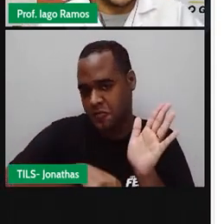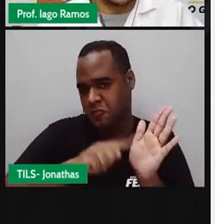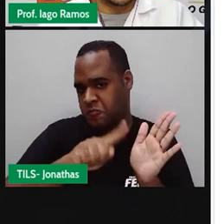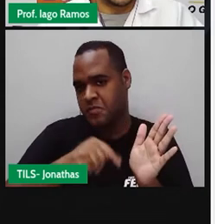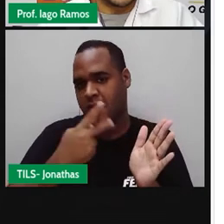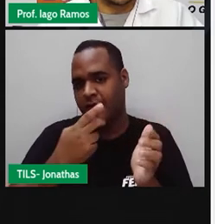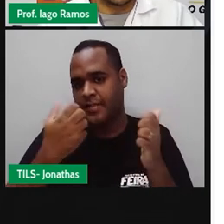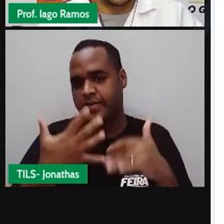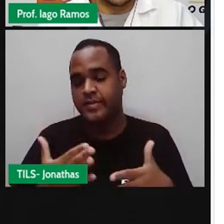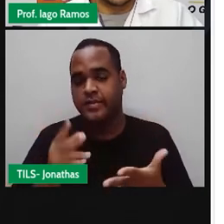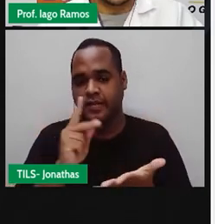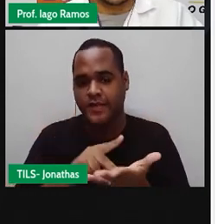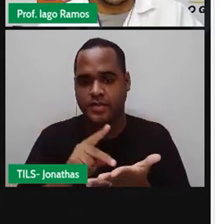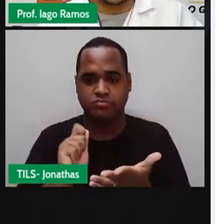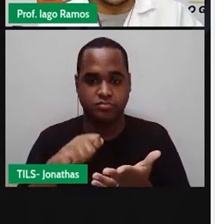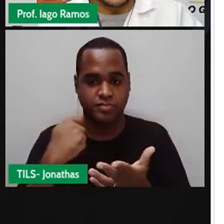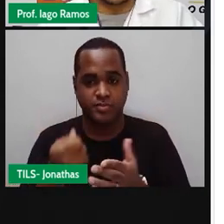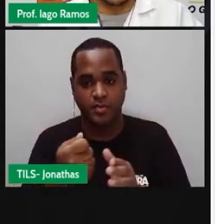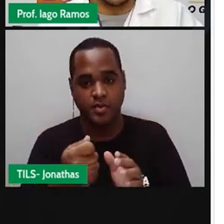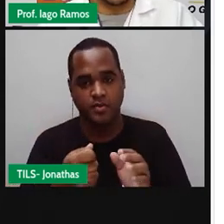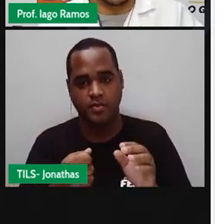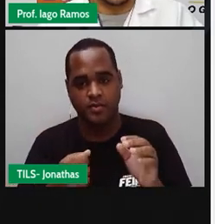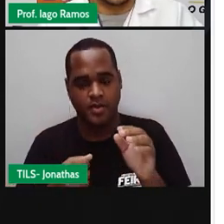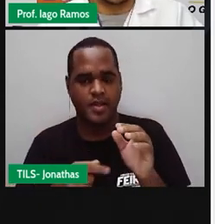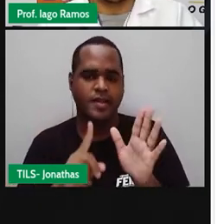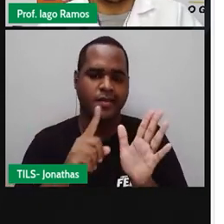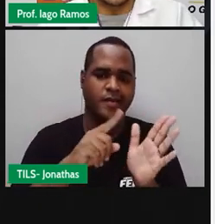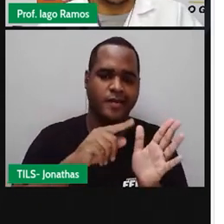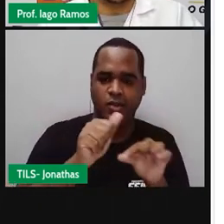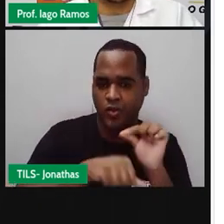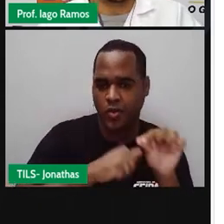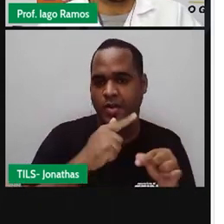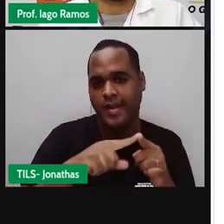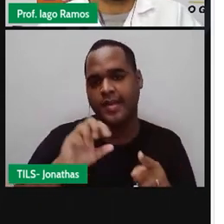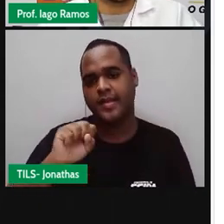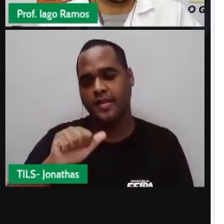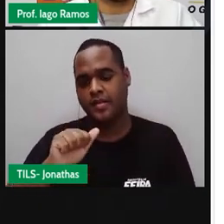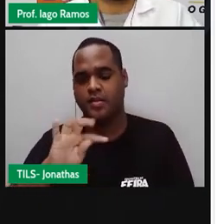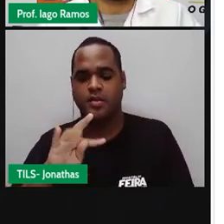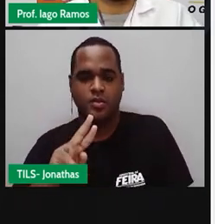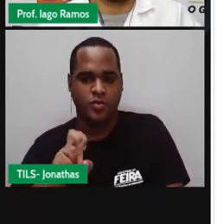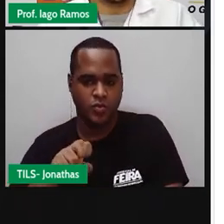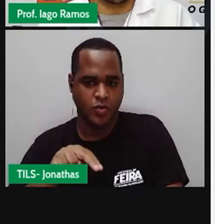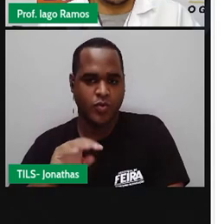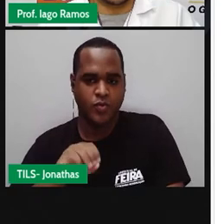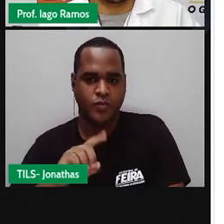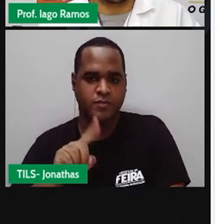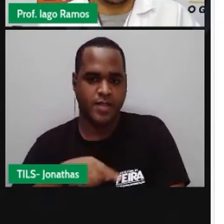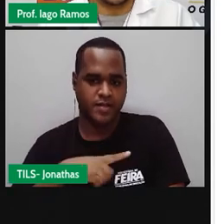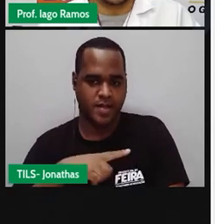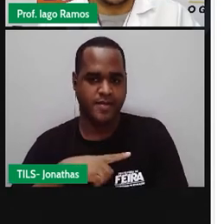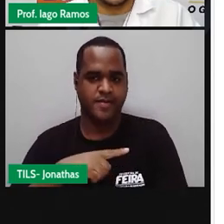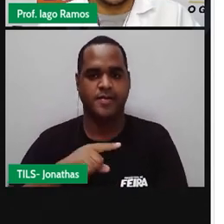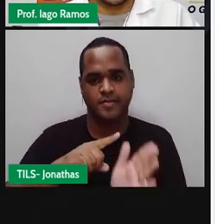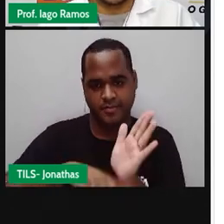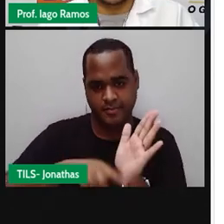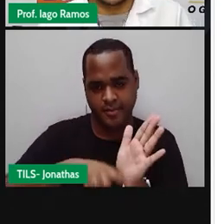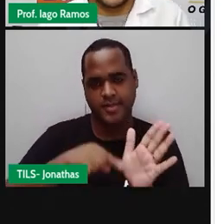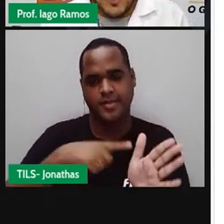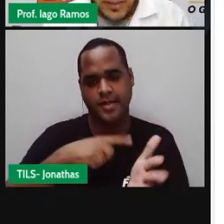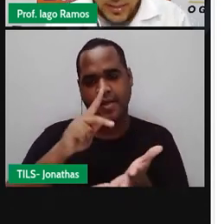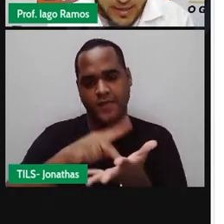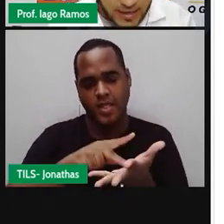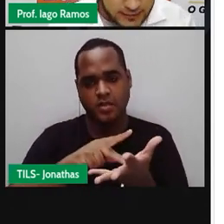esquerda é a temperatura de Saturno. Então, Saturno tem uma menor temperatura em